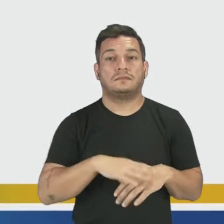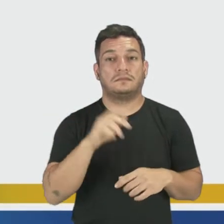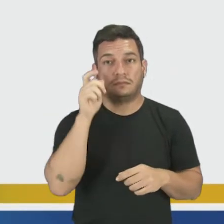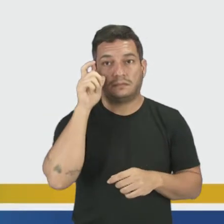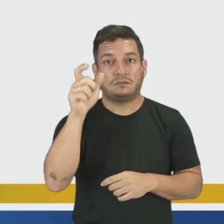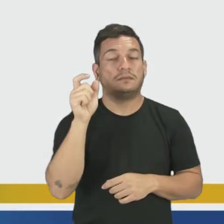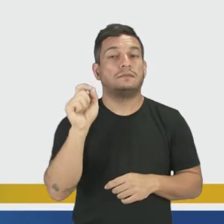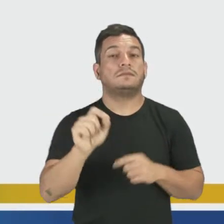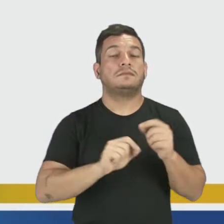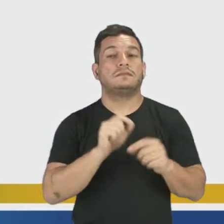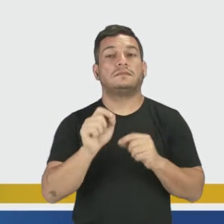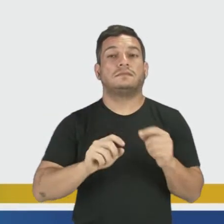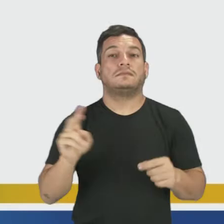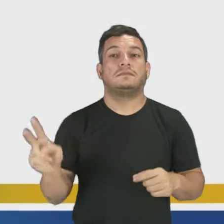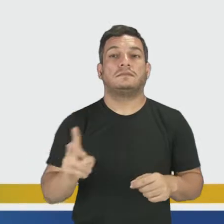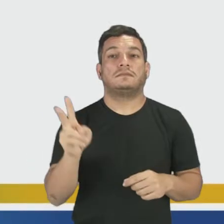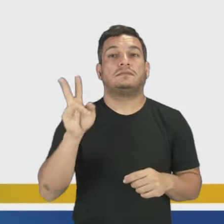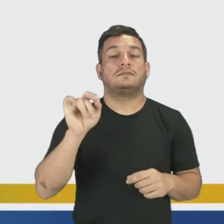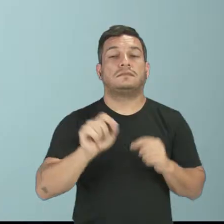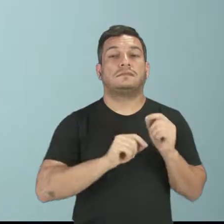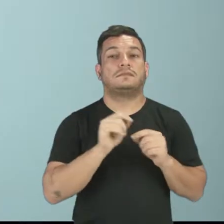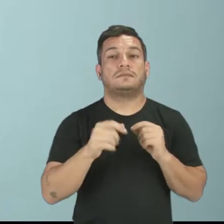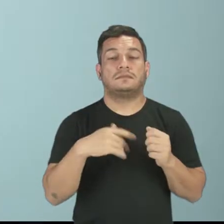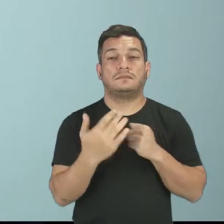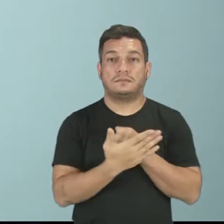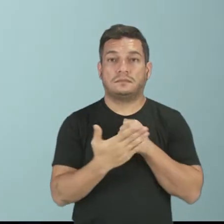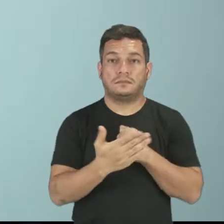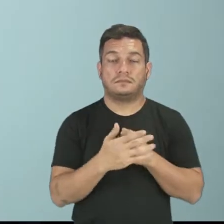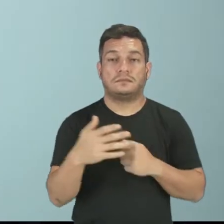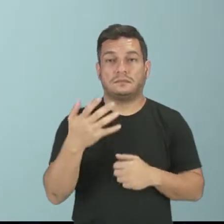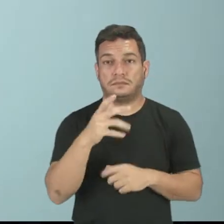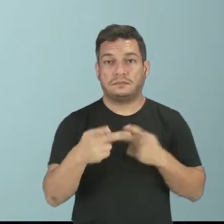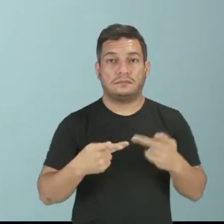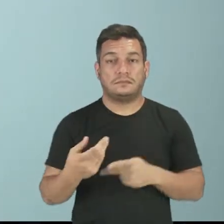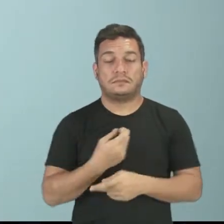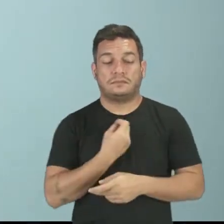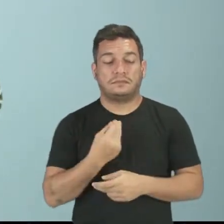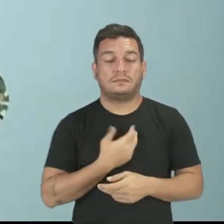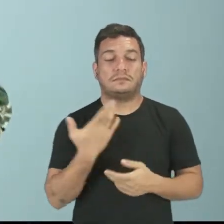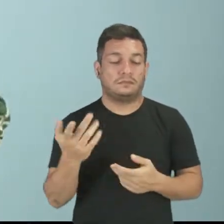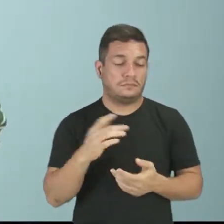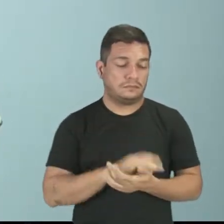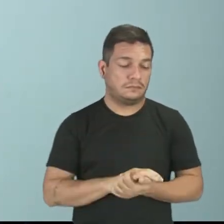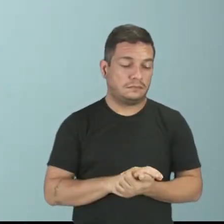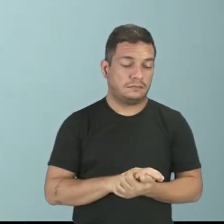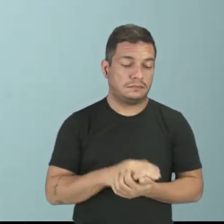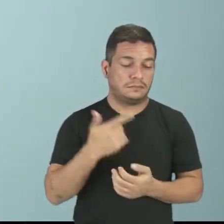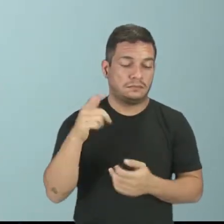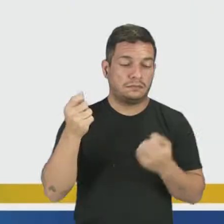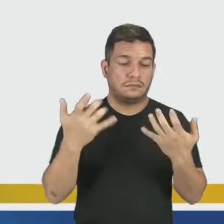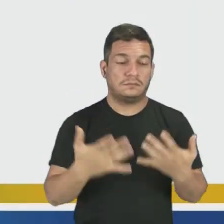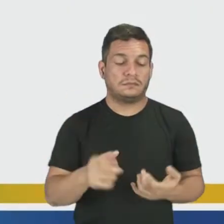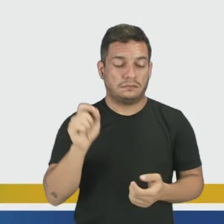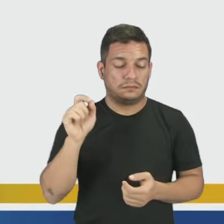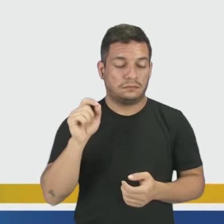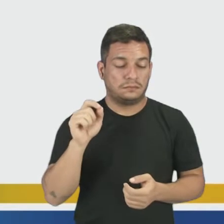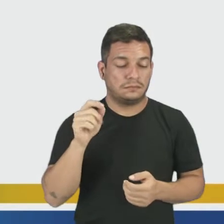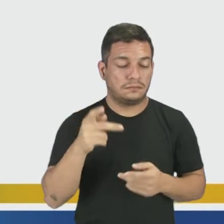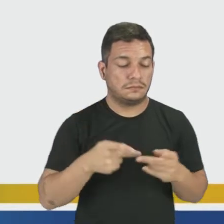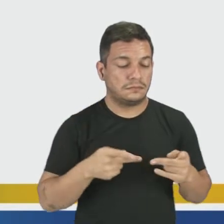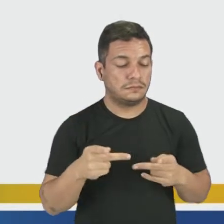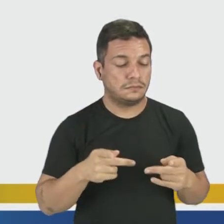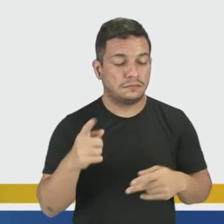interessa. O que esses valores vão nos encaminhar para o nosso projeto de vida? Segunda definição, outra definição que está sendo